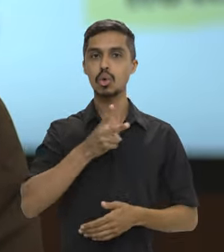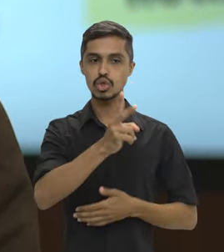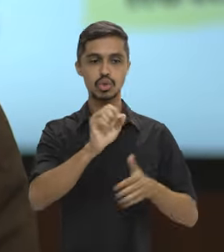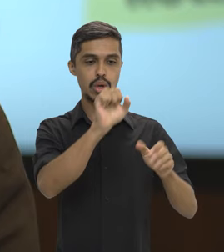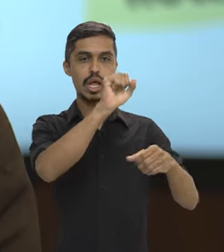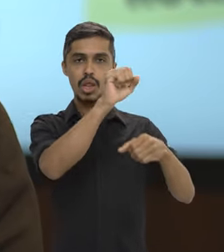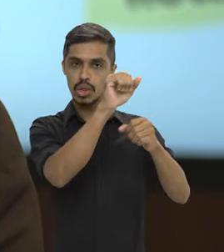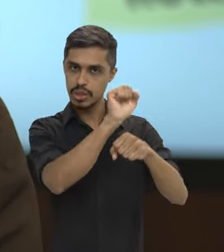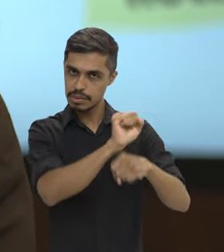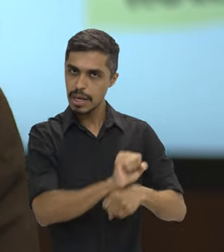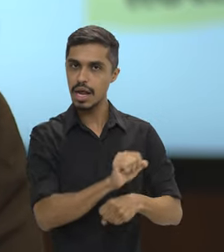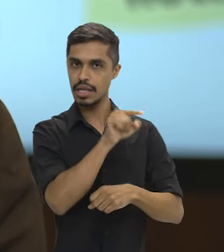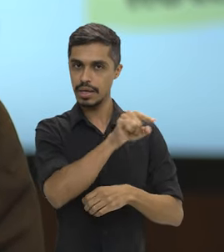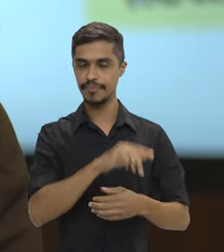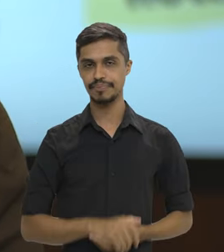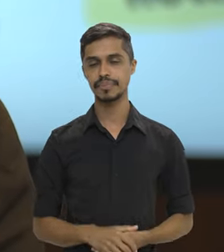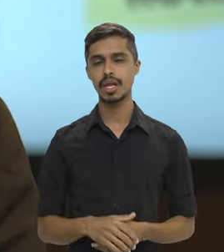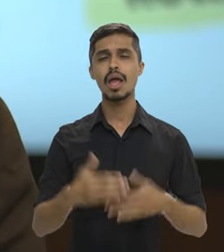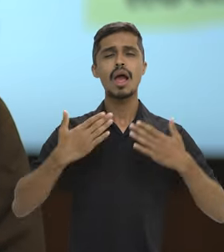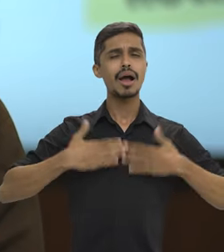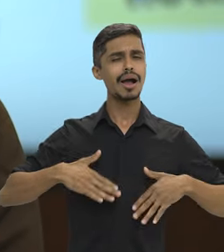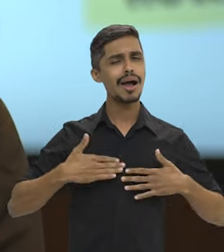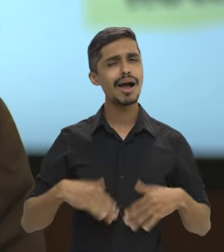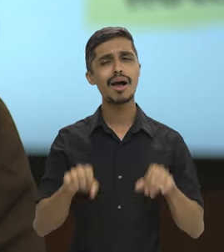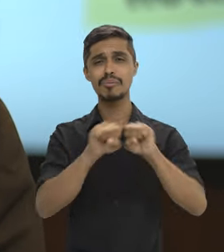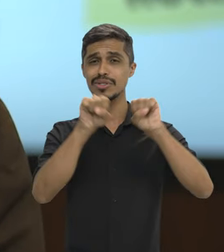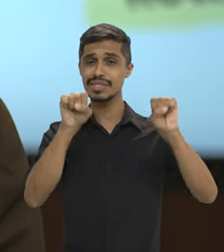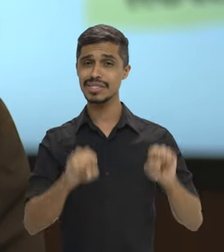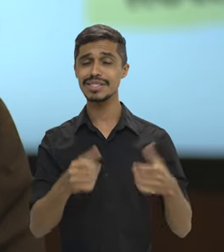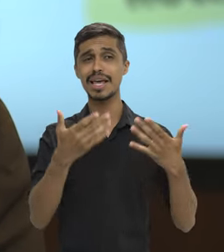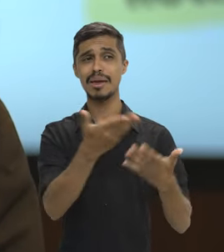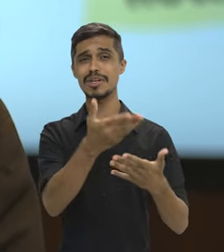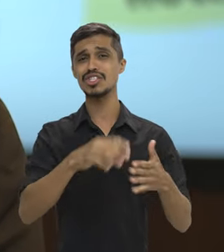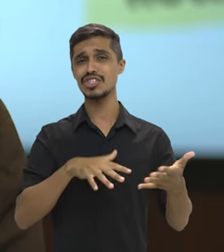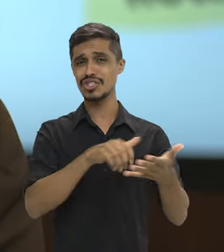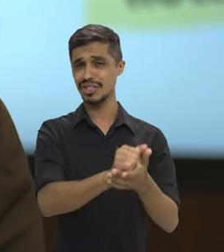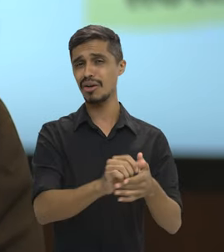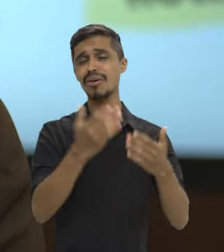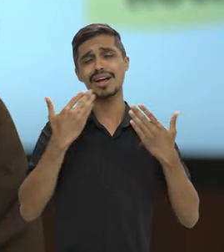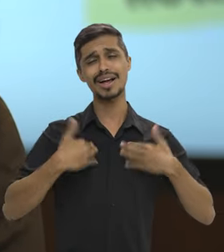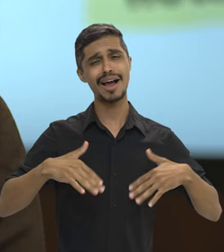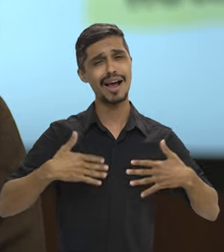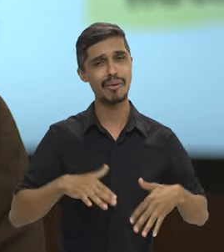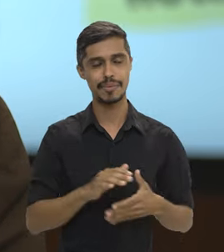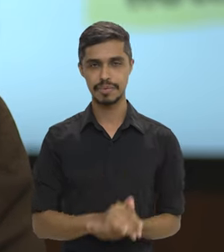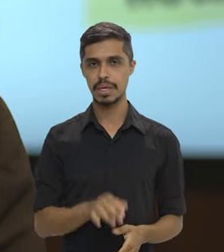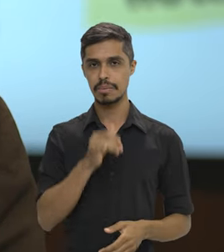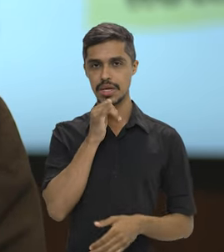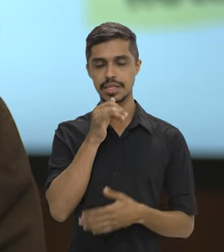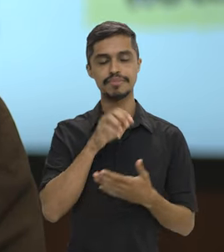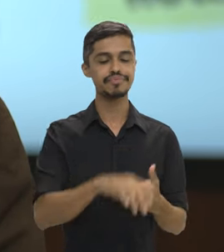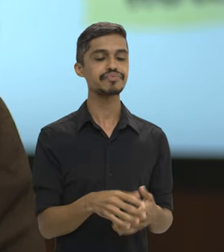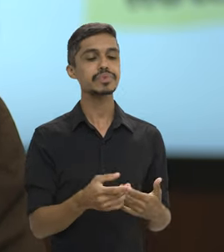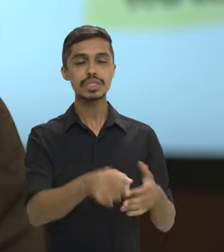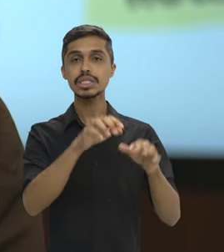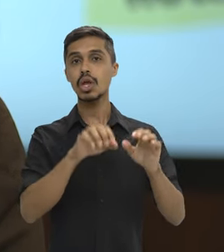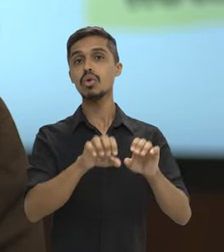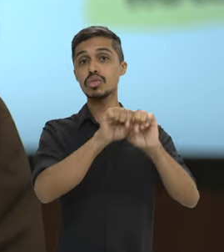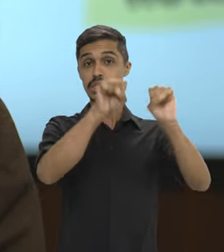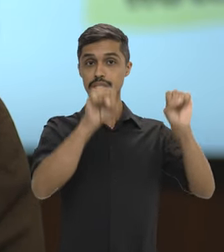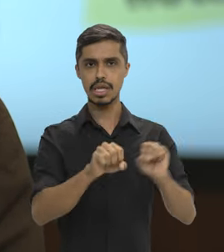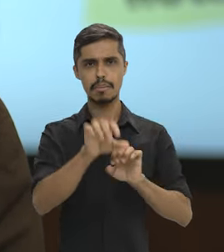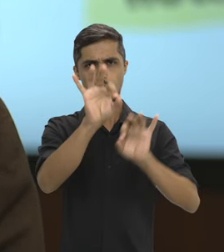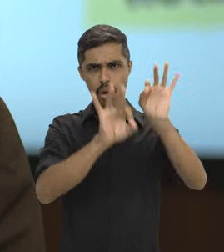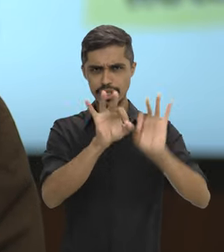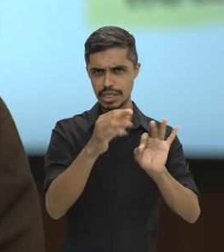É importante que os candidatos tenham uma tranquilidade com relação ao sistema de inscrições, tá? Quando ele está se inscrevendo e ele ordenar a